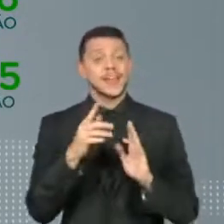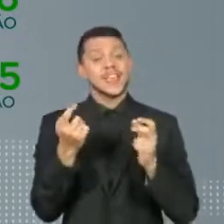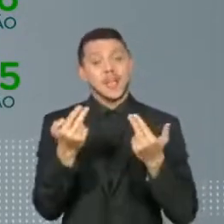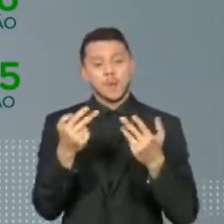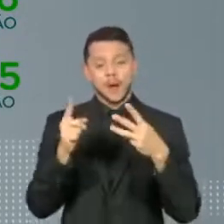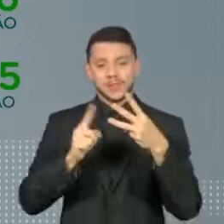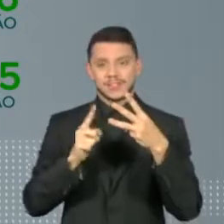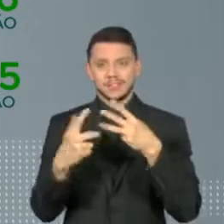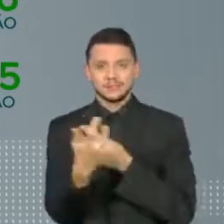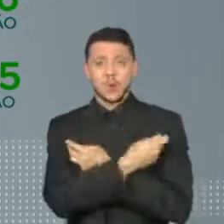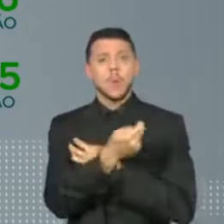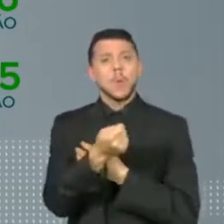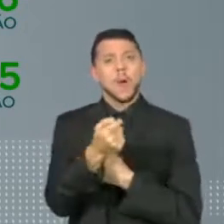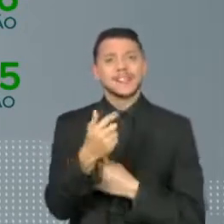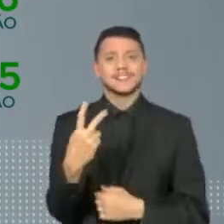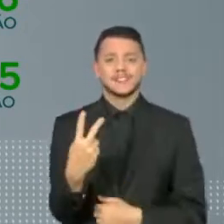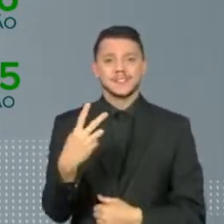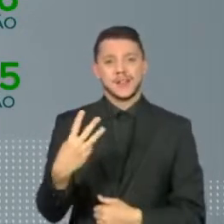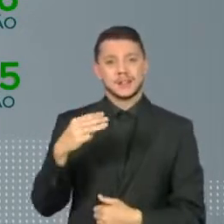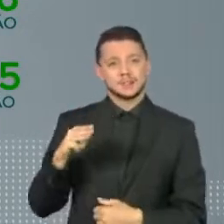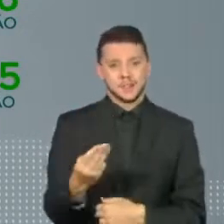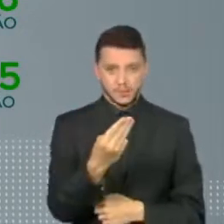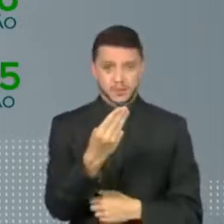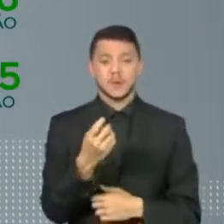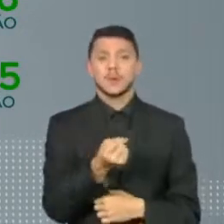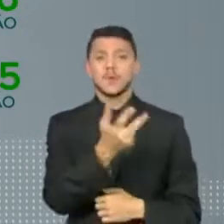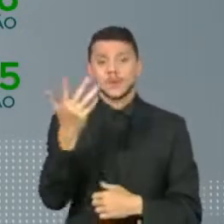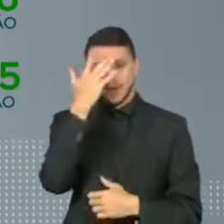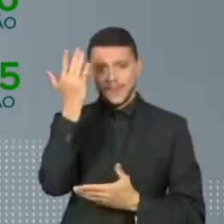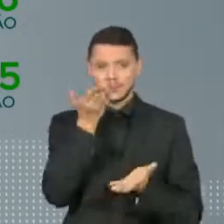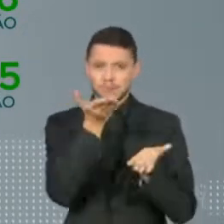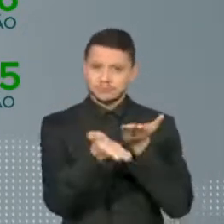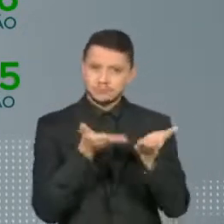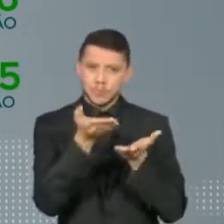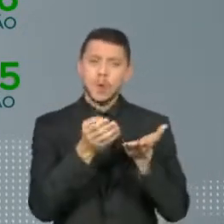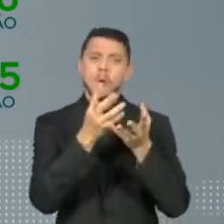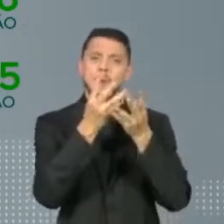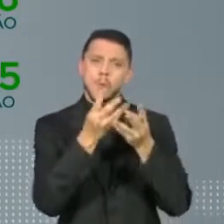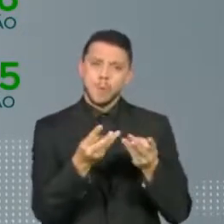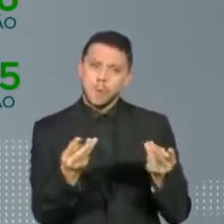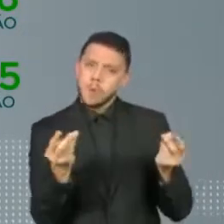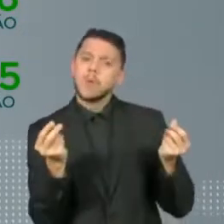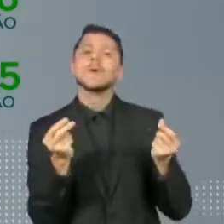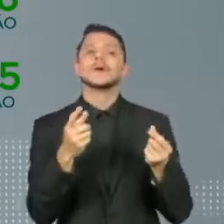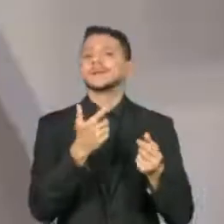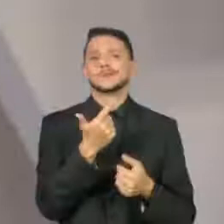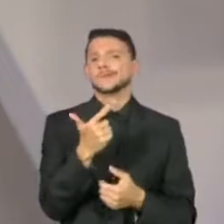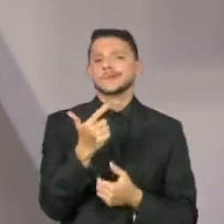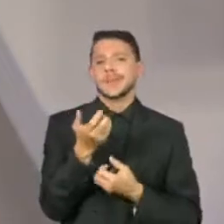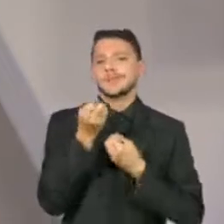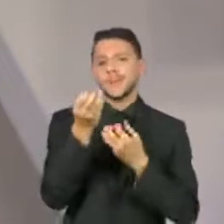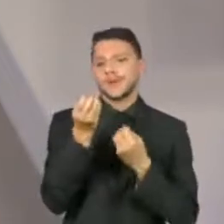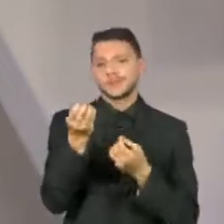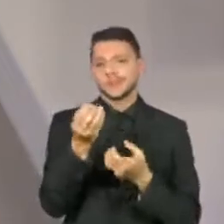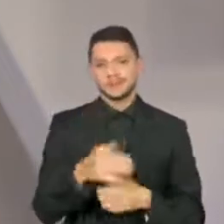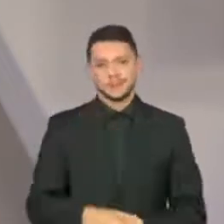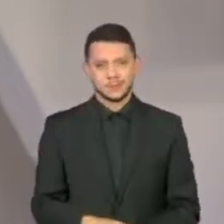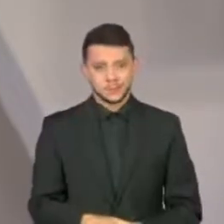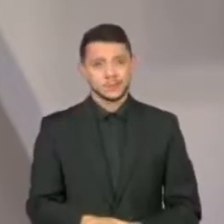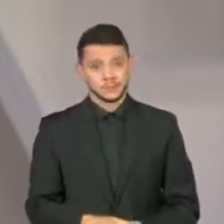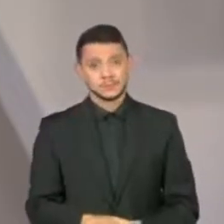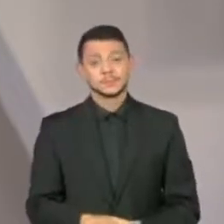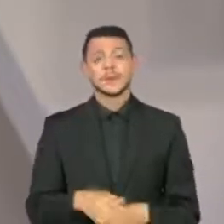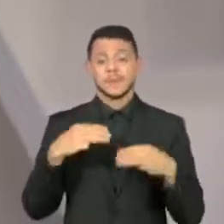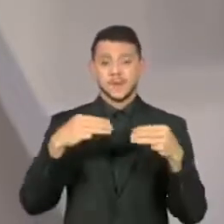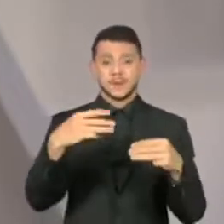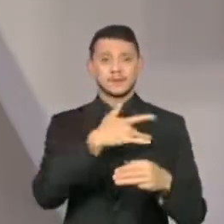23 milhões. O número de pacientes em acompanhamento ou recuperados segue indisponível. O Ministério da Saúde